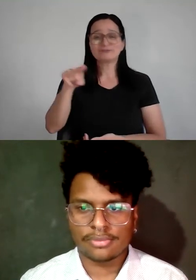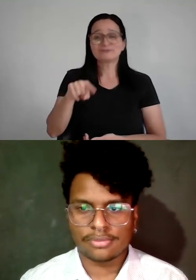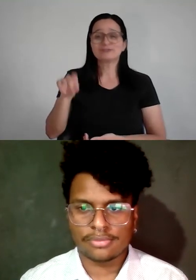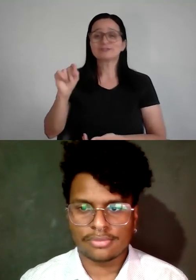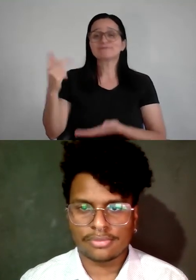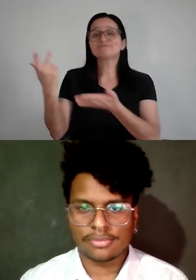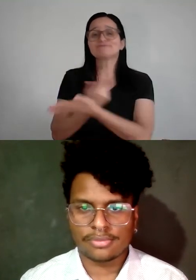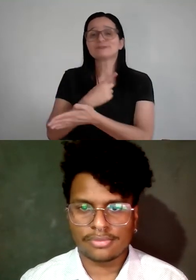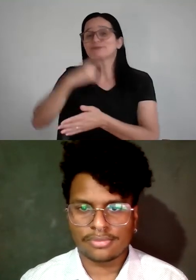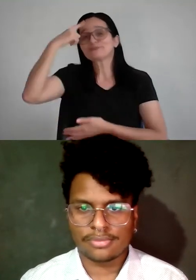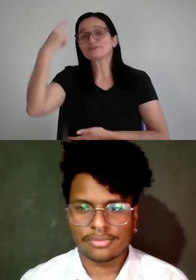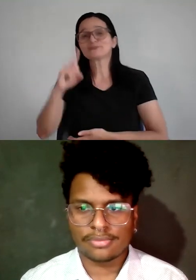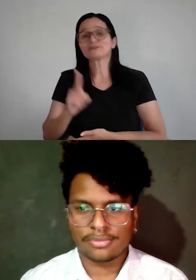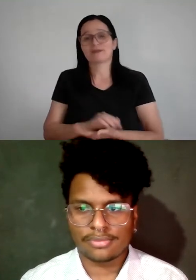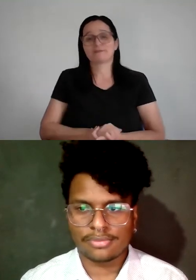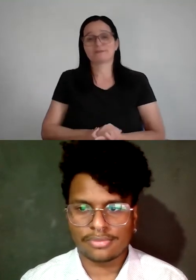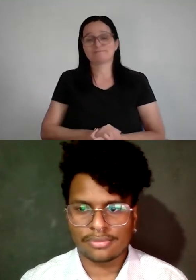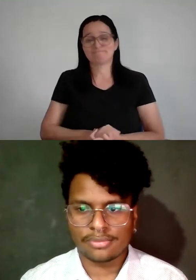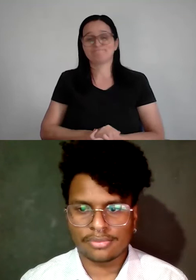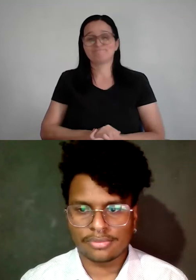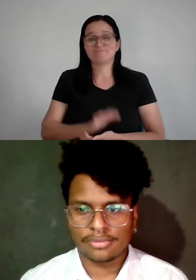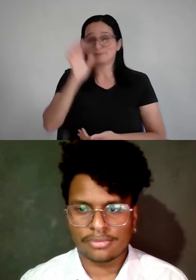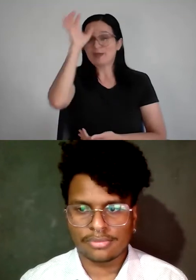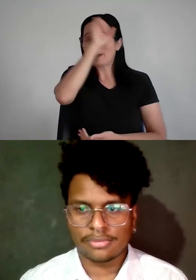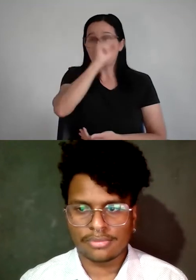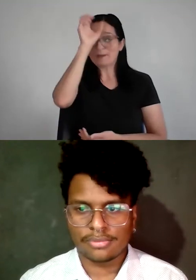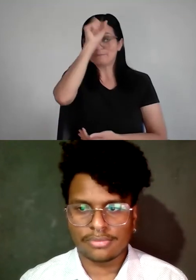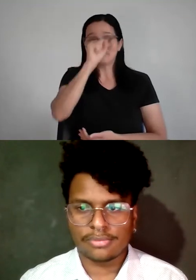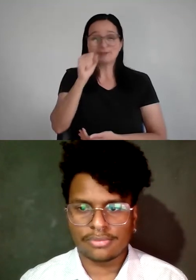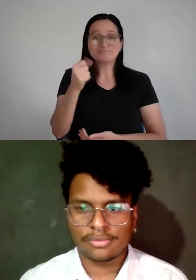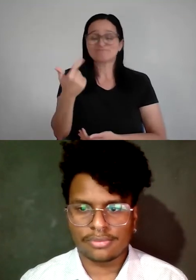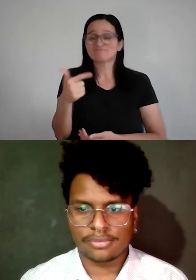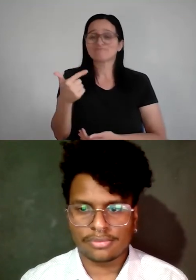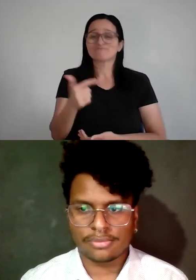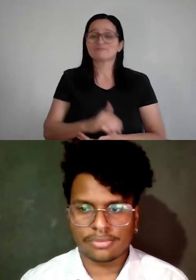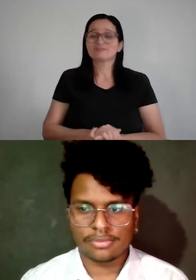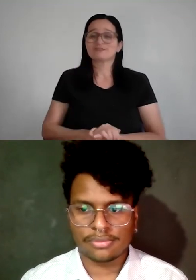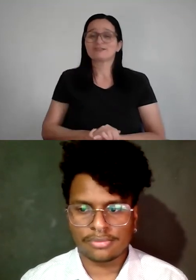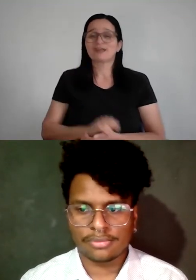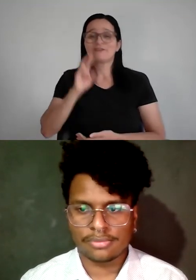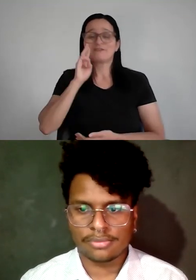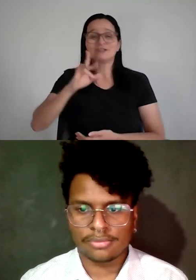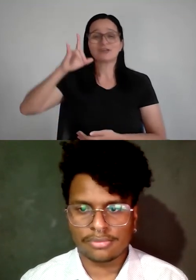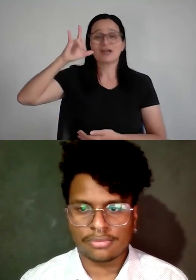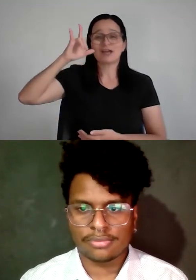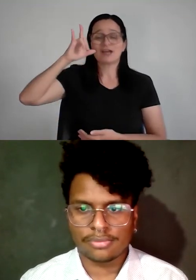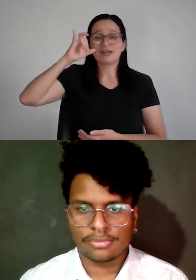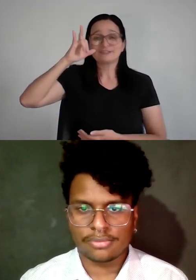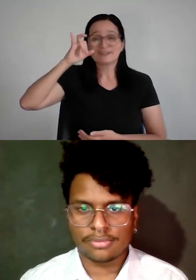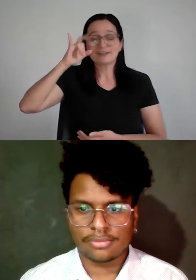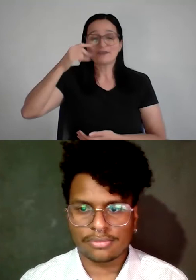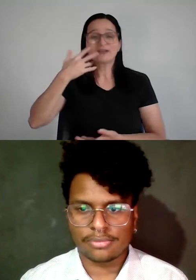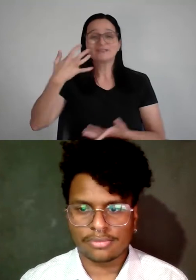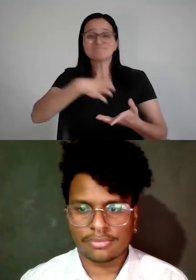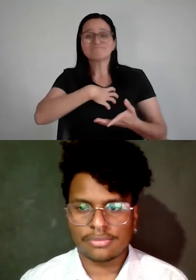porque não sabem usar ainda, a gente não aprendeu a usar esse troço, e aí o que eu vejo é um Instagram que uma máquina de acabar com a autoestima de qualquer